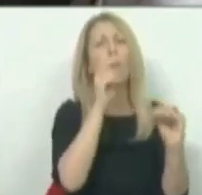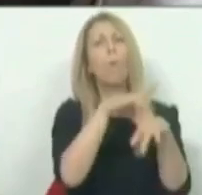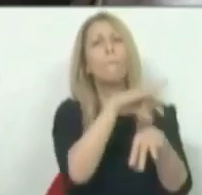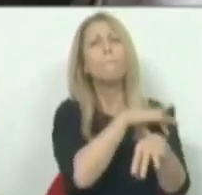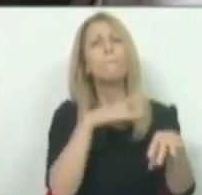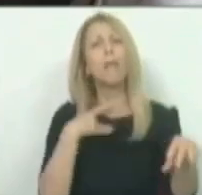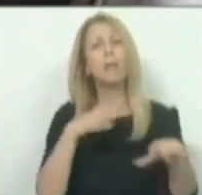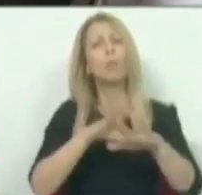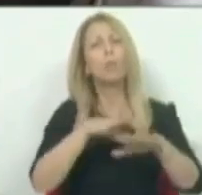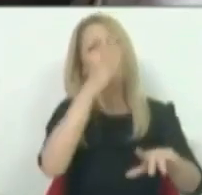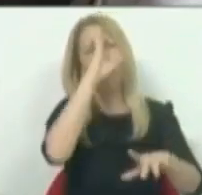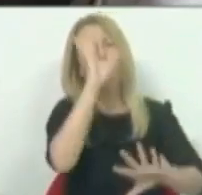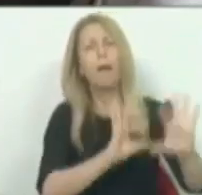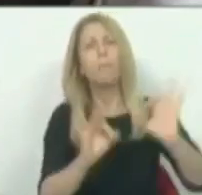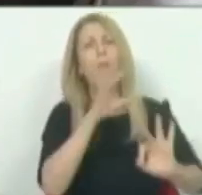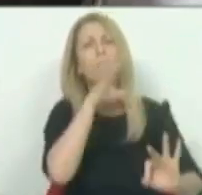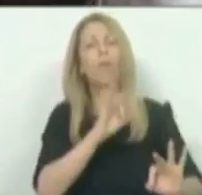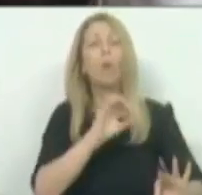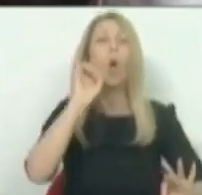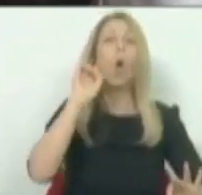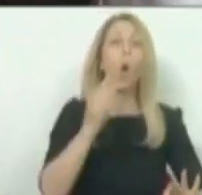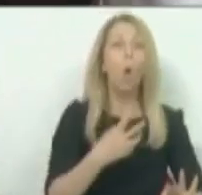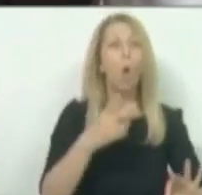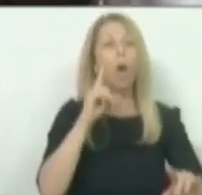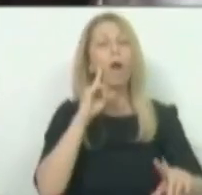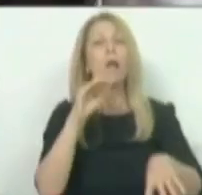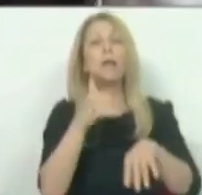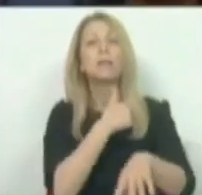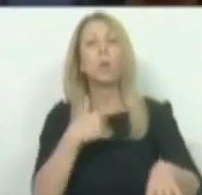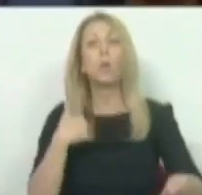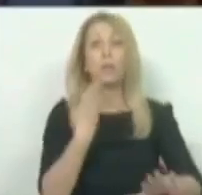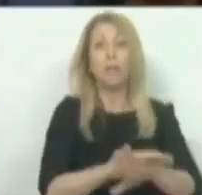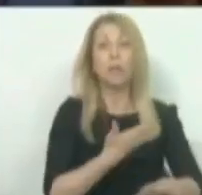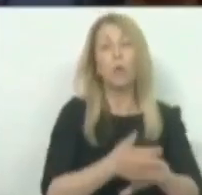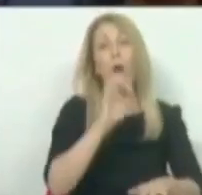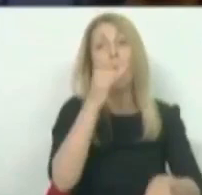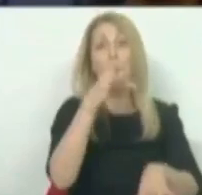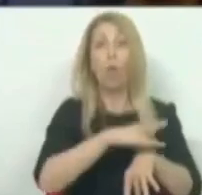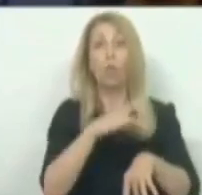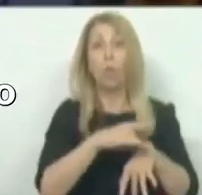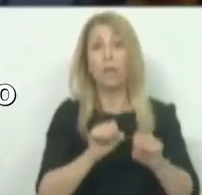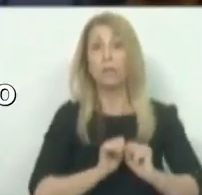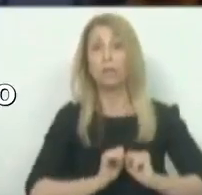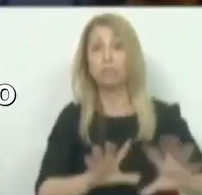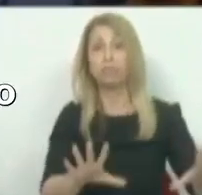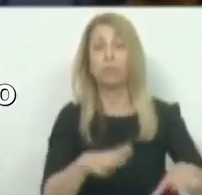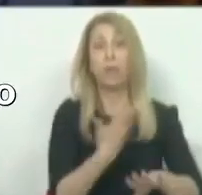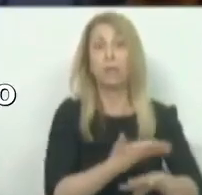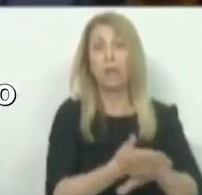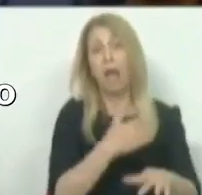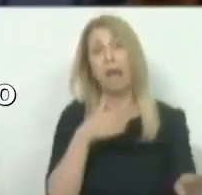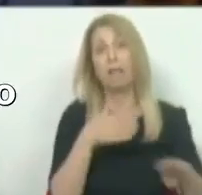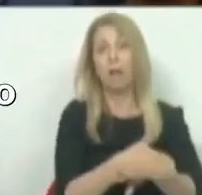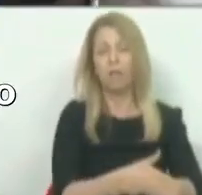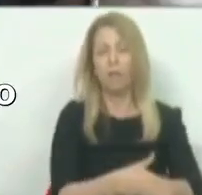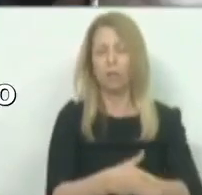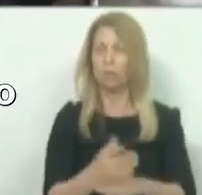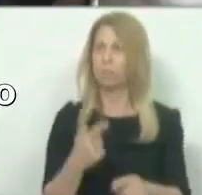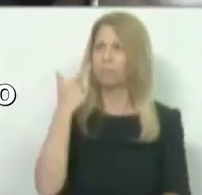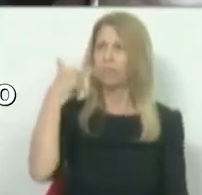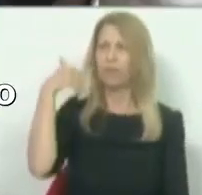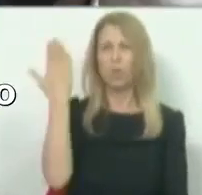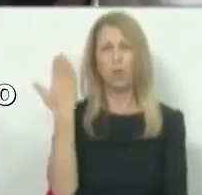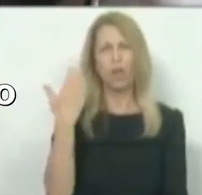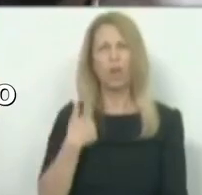ou sobre saúde sexual e infecções sexualmente transmissivas, o que é extraordinário. Mas eu na verdade estava a ouvir a intervenção e a